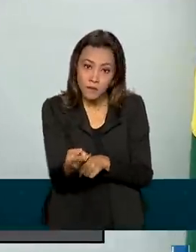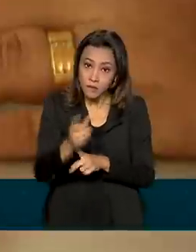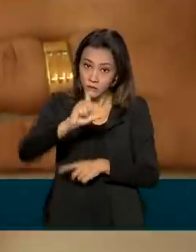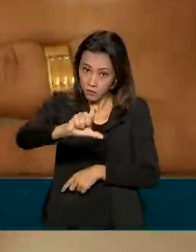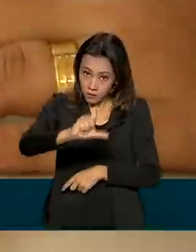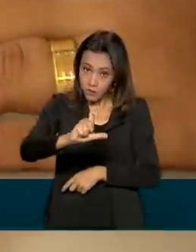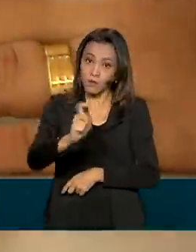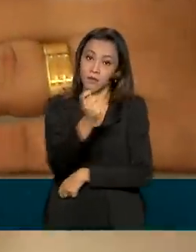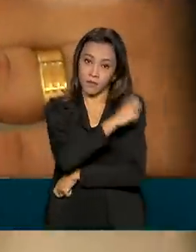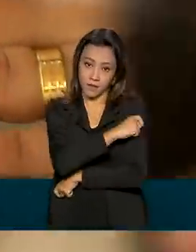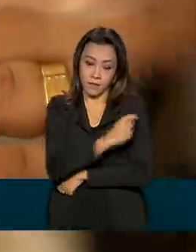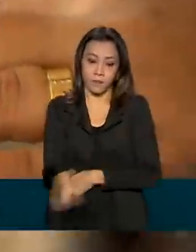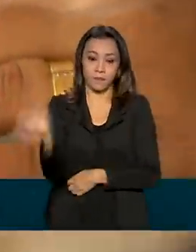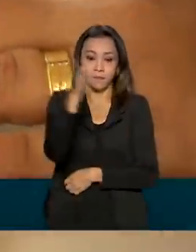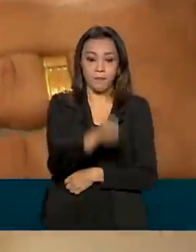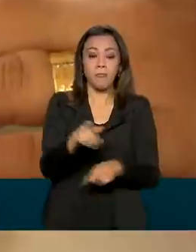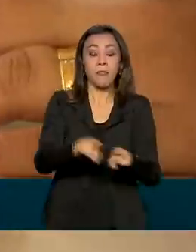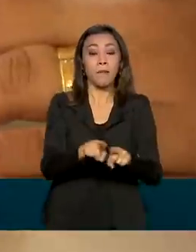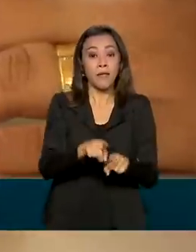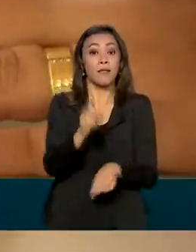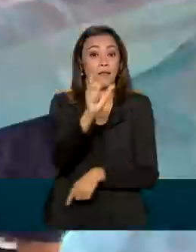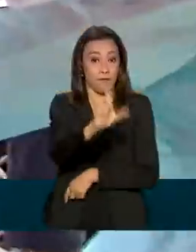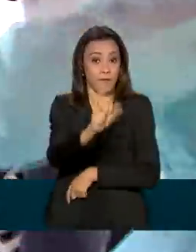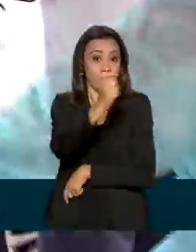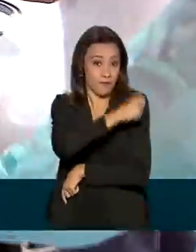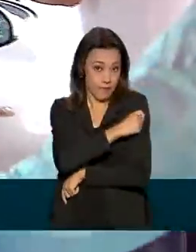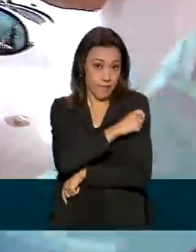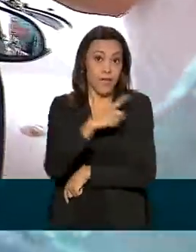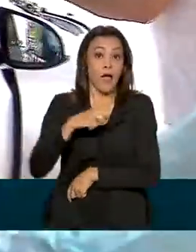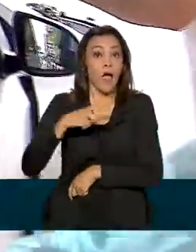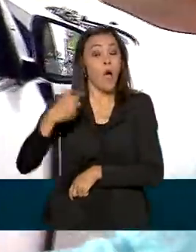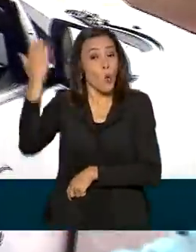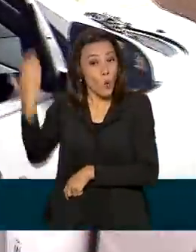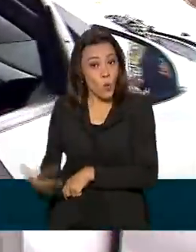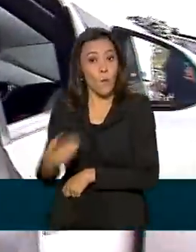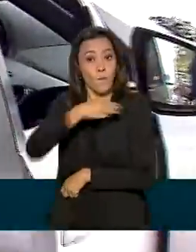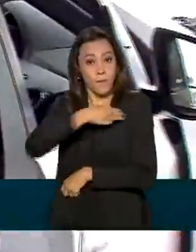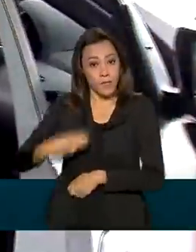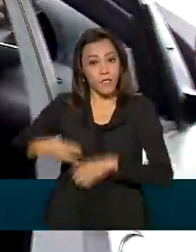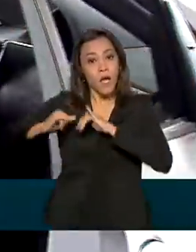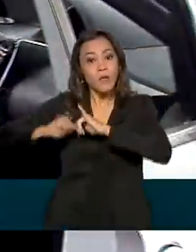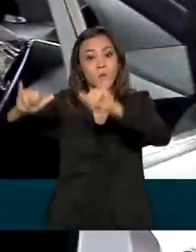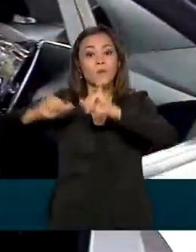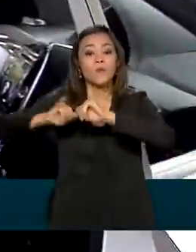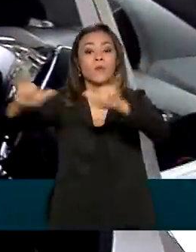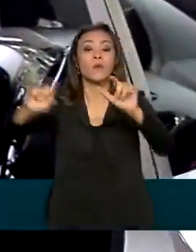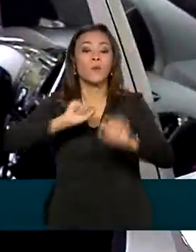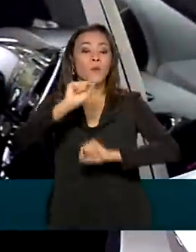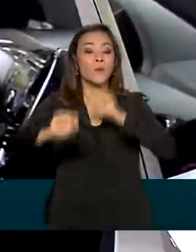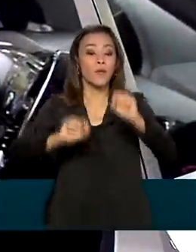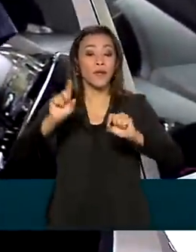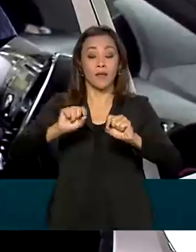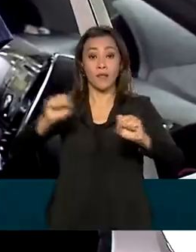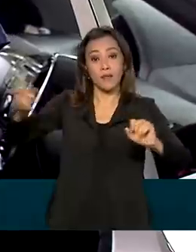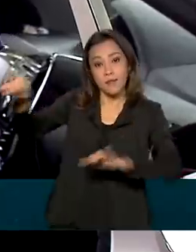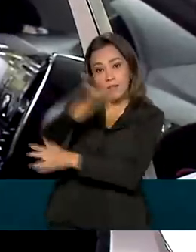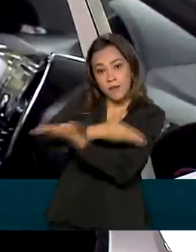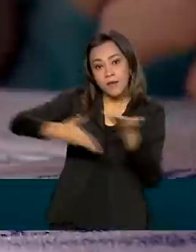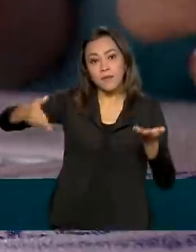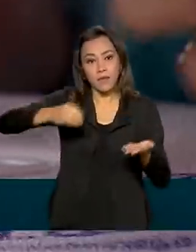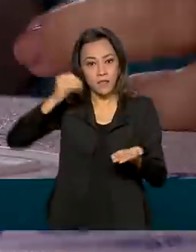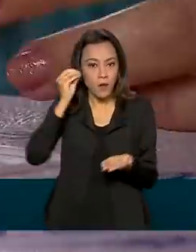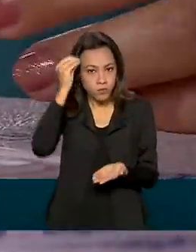doses. Além das vacinas, o ministro anunciou que será feito um acordo para transferência de tecnologia. Isso